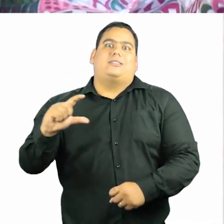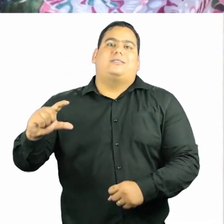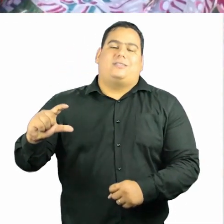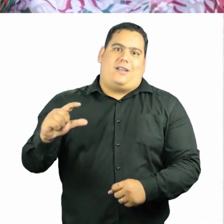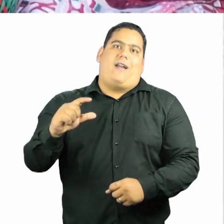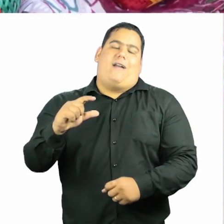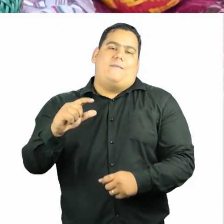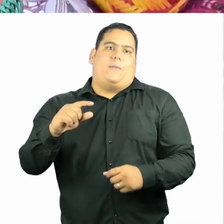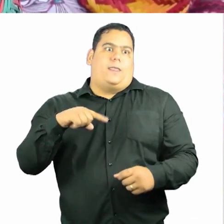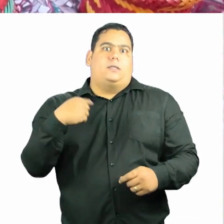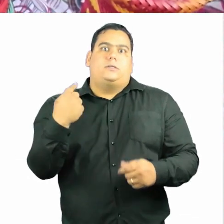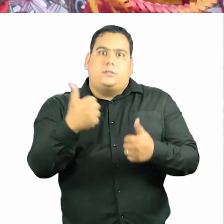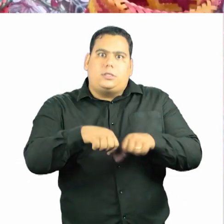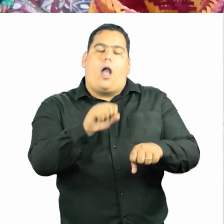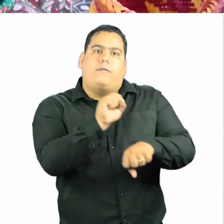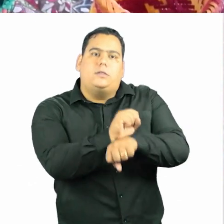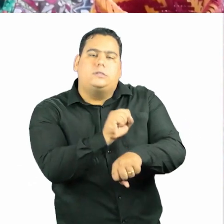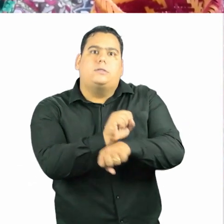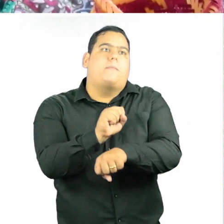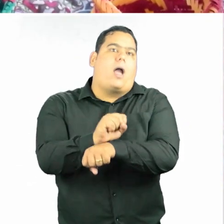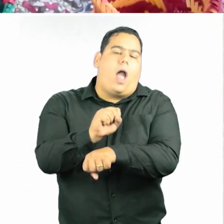coisa, e a gente estava esperando já.